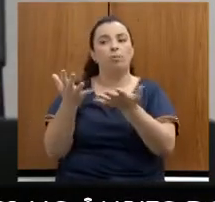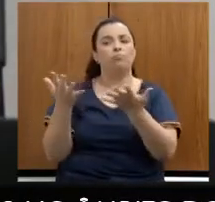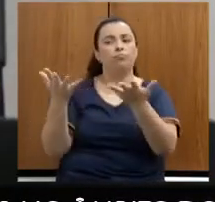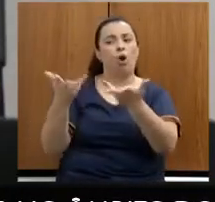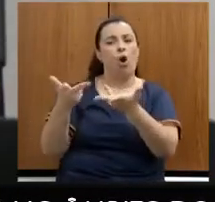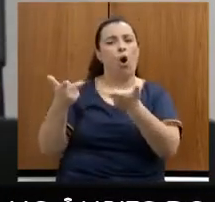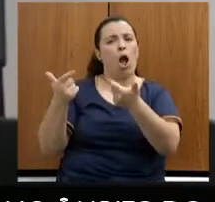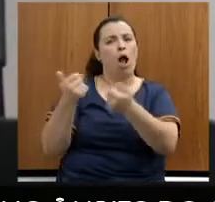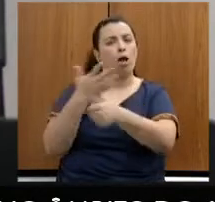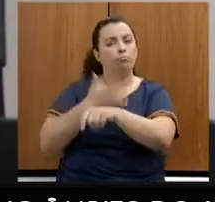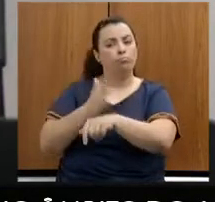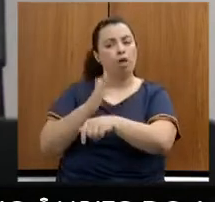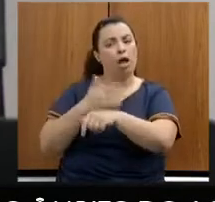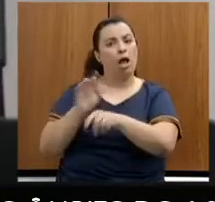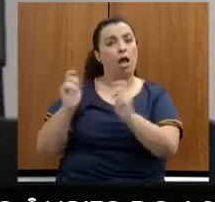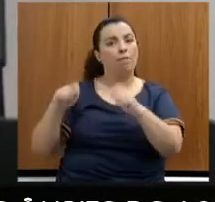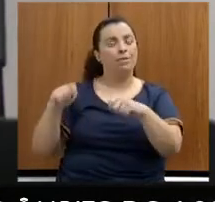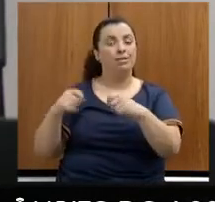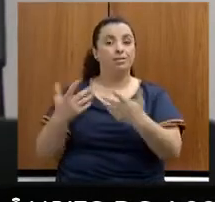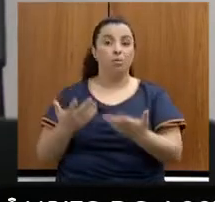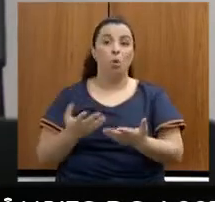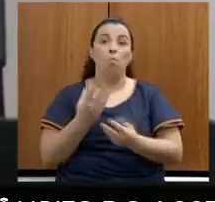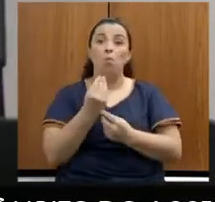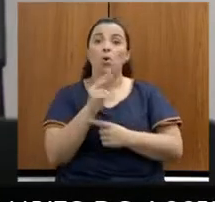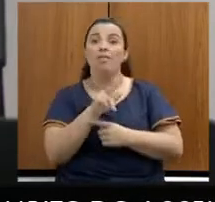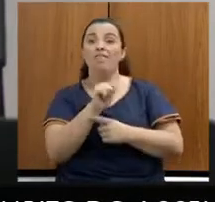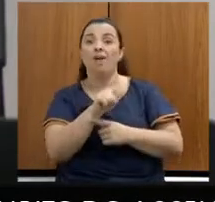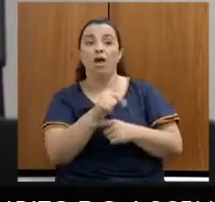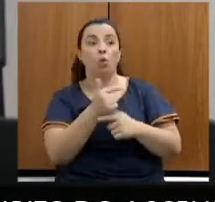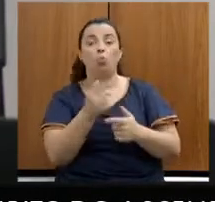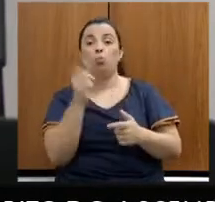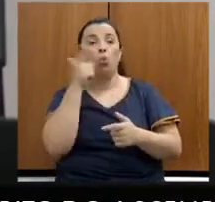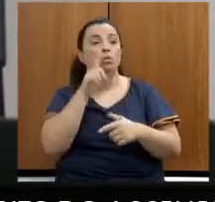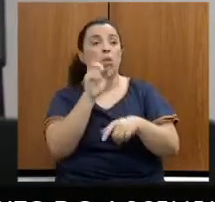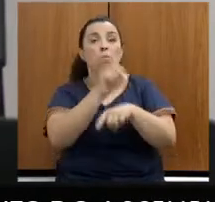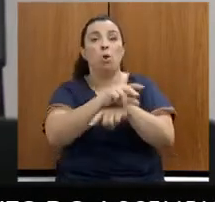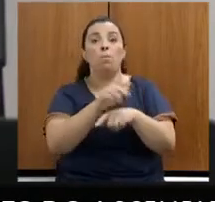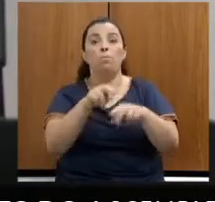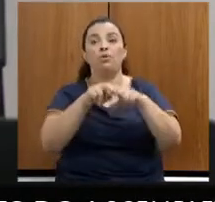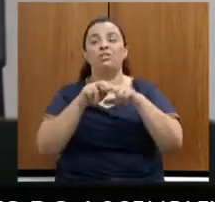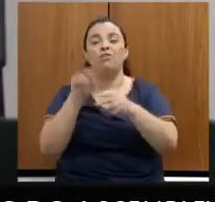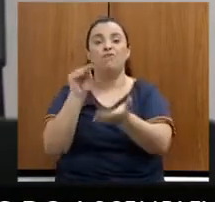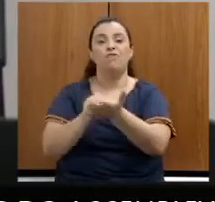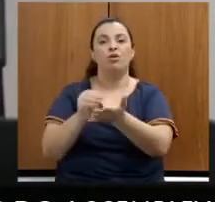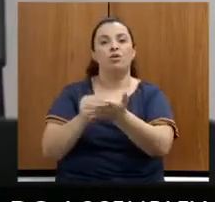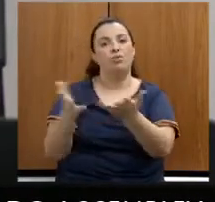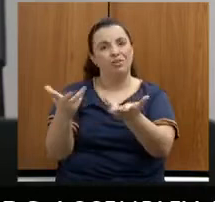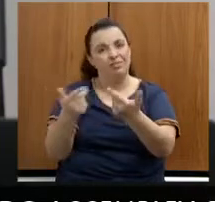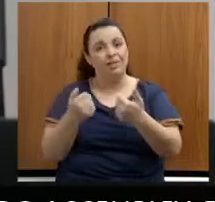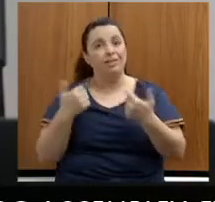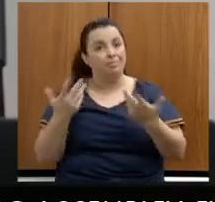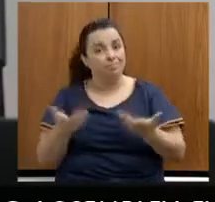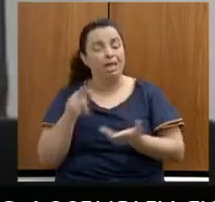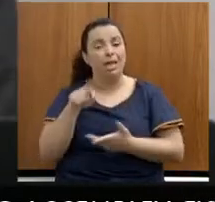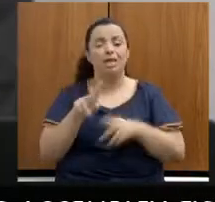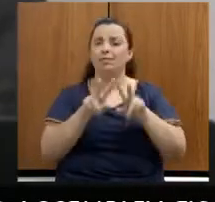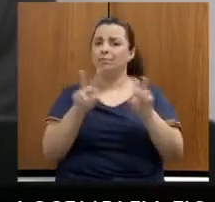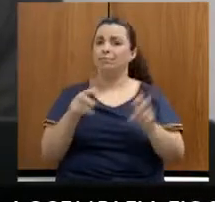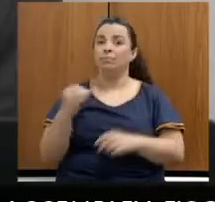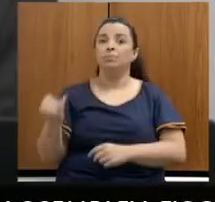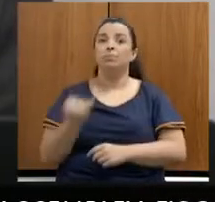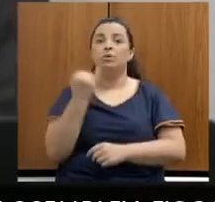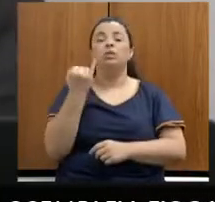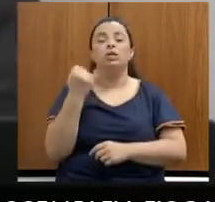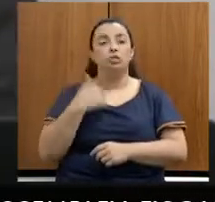não são preenchidas por essa falta de qualificação. É um assunto muito importante e que eu entendo